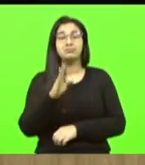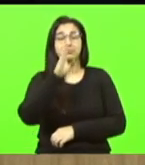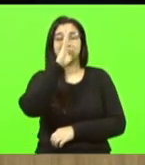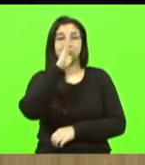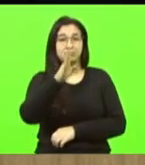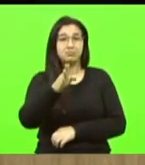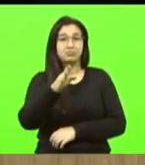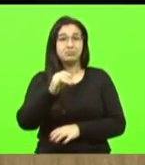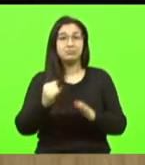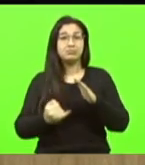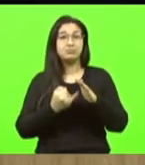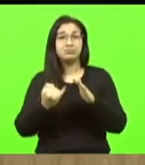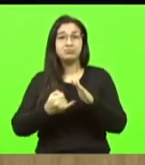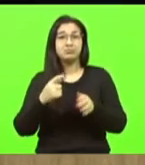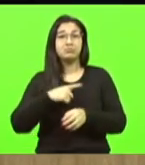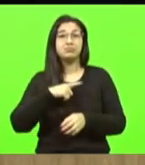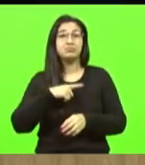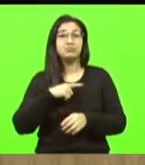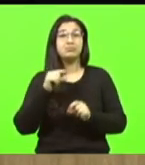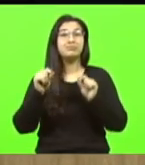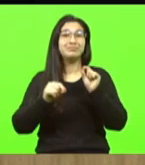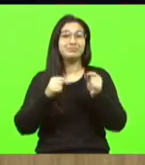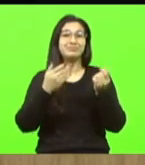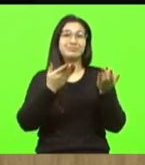que a gente possui a construção civil